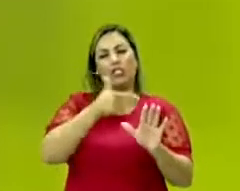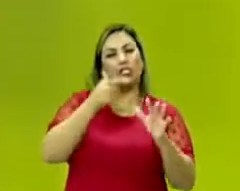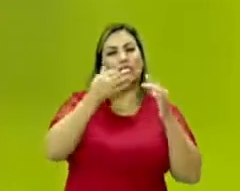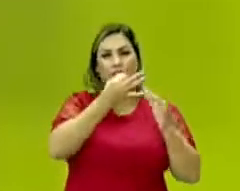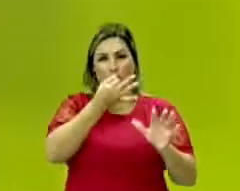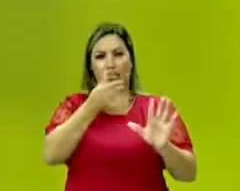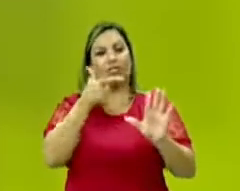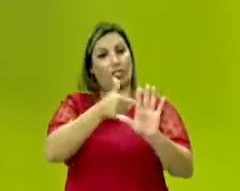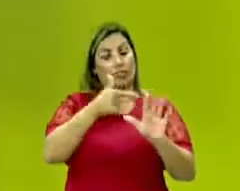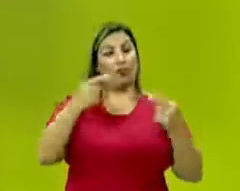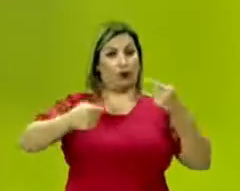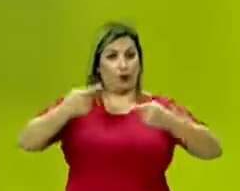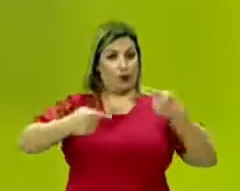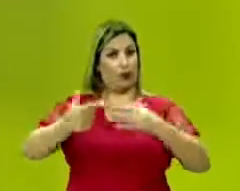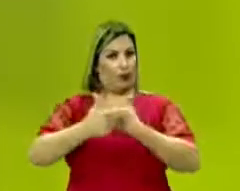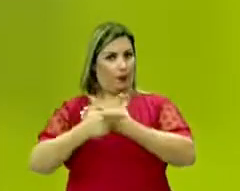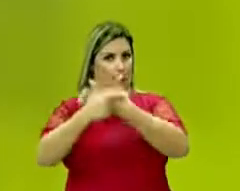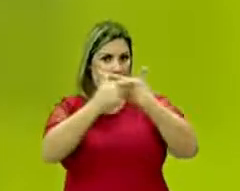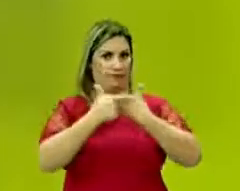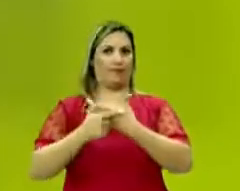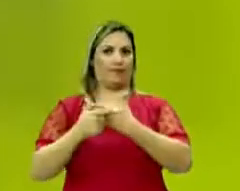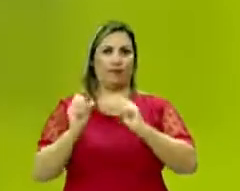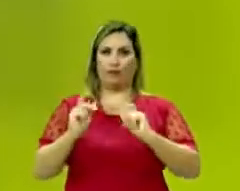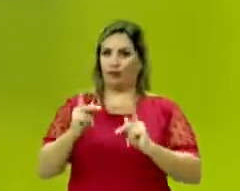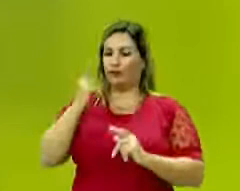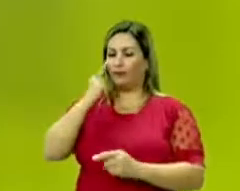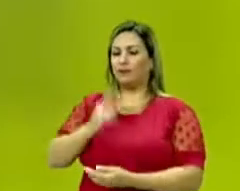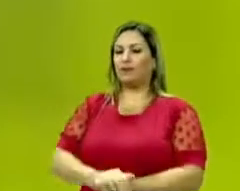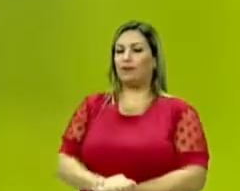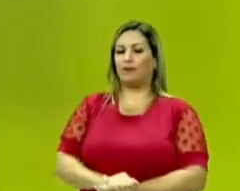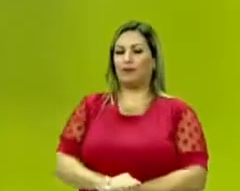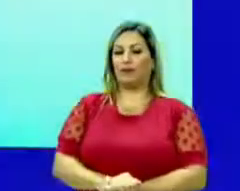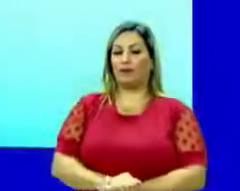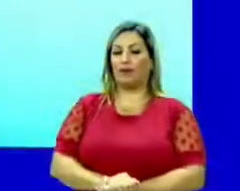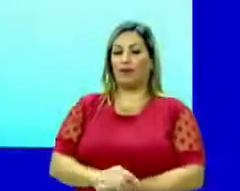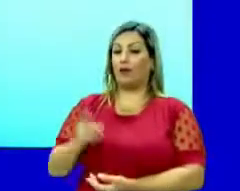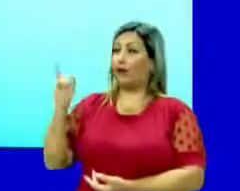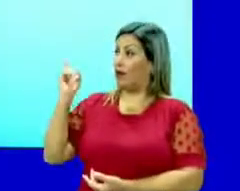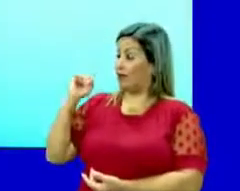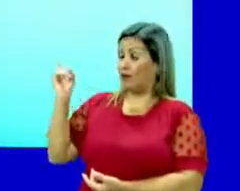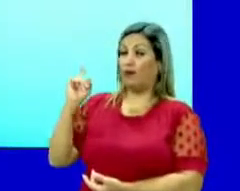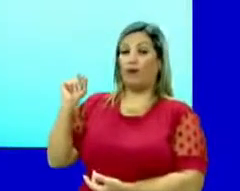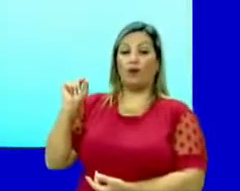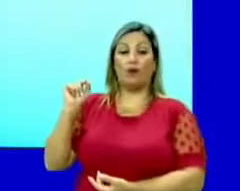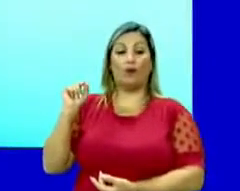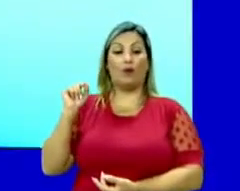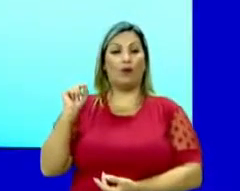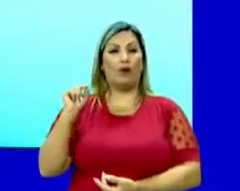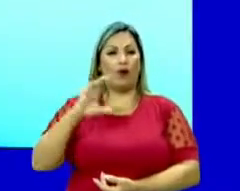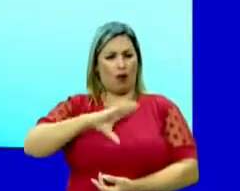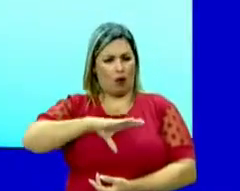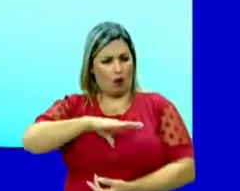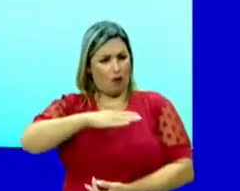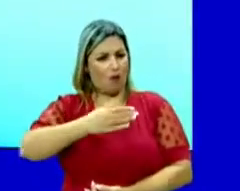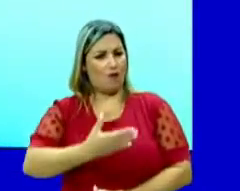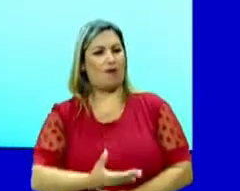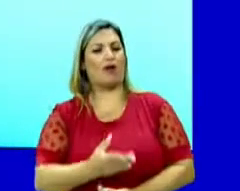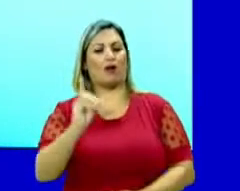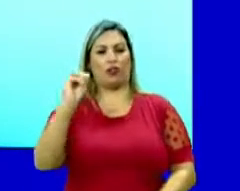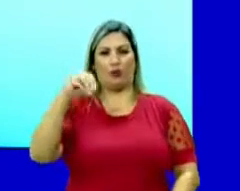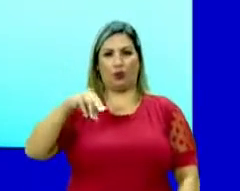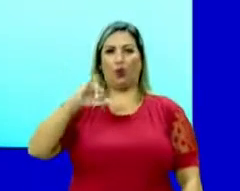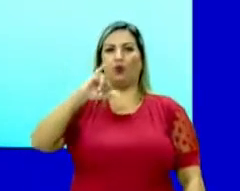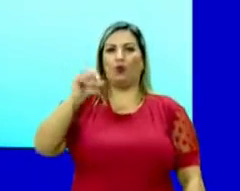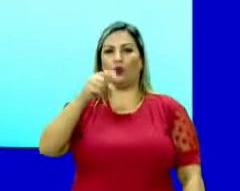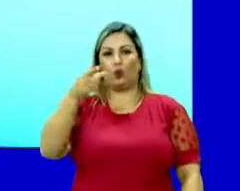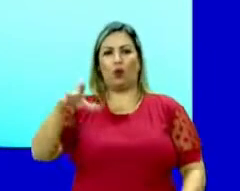acerca desses papéis, tudo bem? Olha só, aqui eu coloco para você, então, a audácia do Dom João,